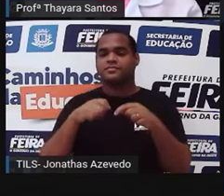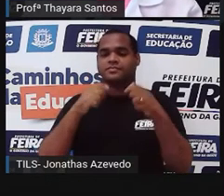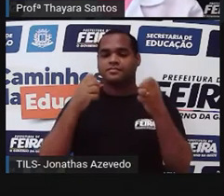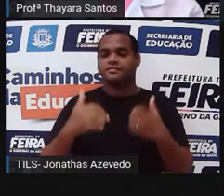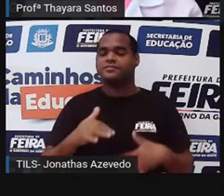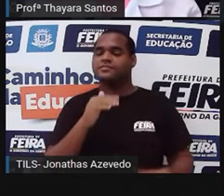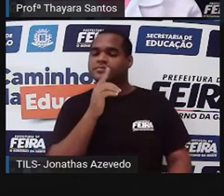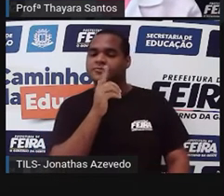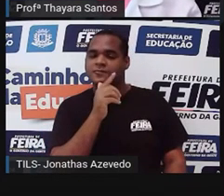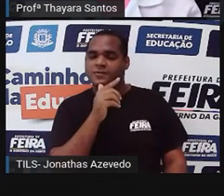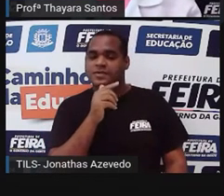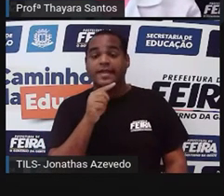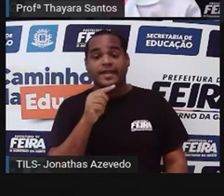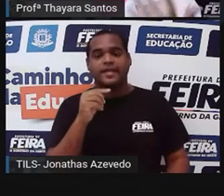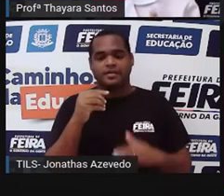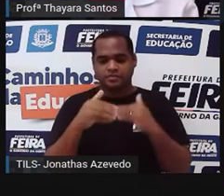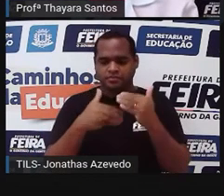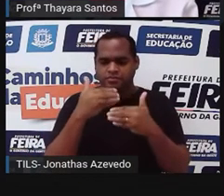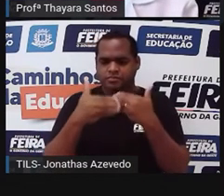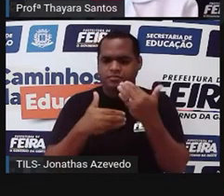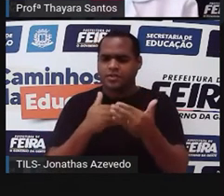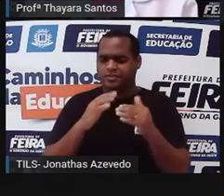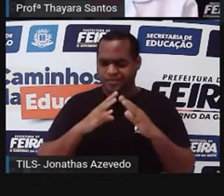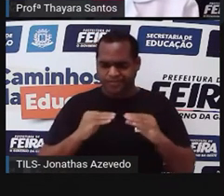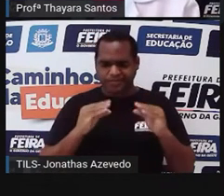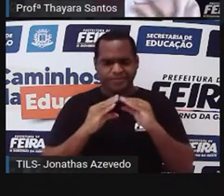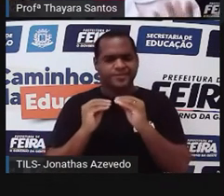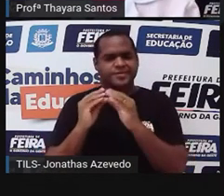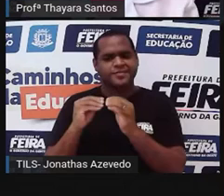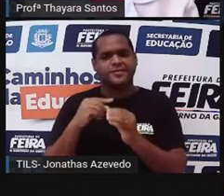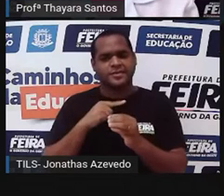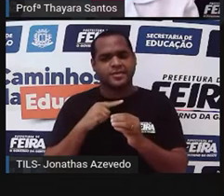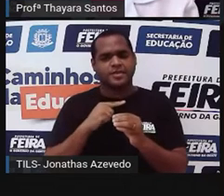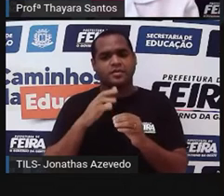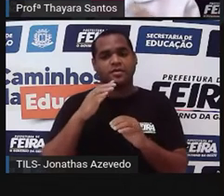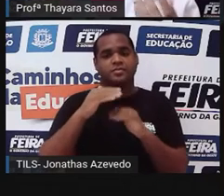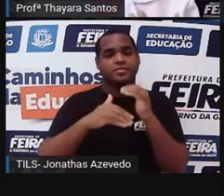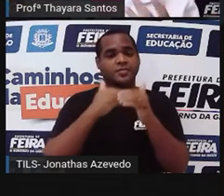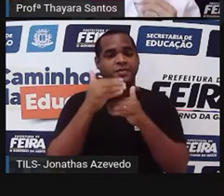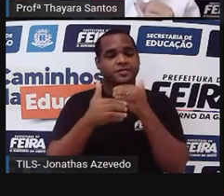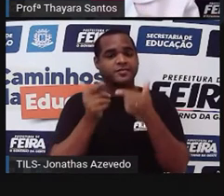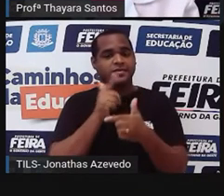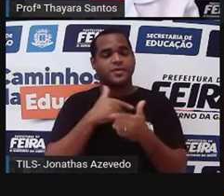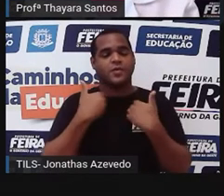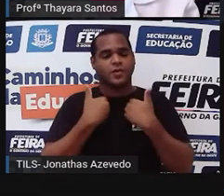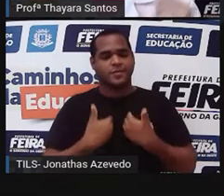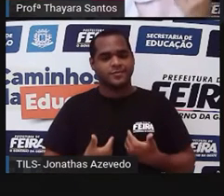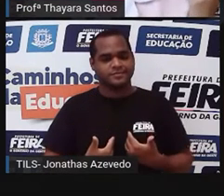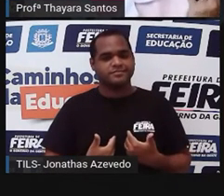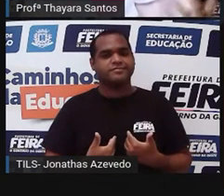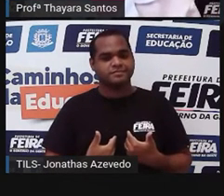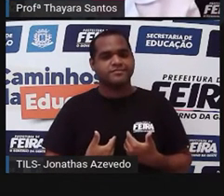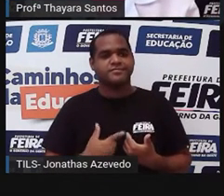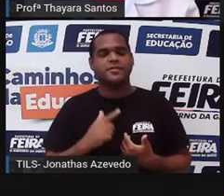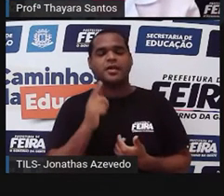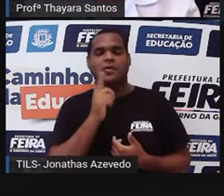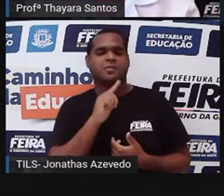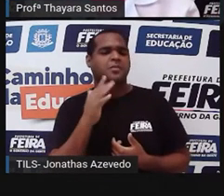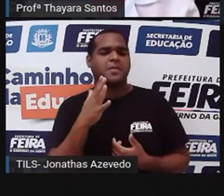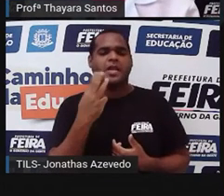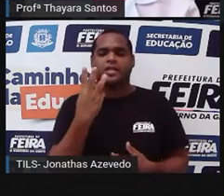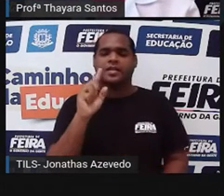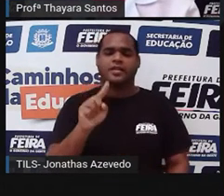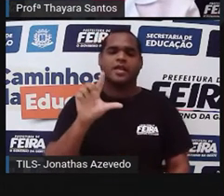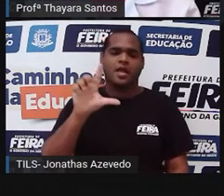água que foi gasta no processo. Como assim? Vamos dizer que nesse processo todo, o nosso corpo gastou aí, sei lá, 3